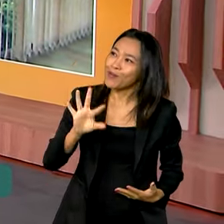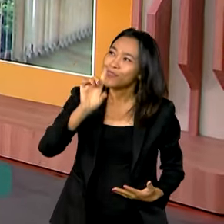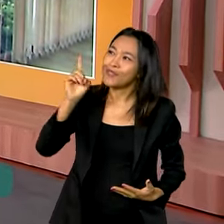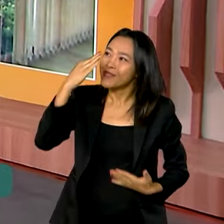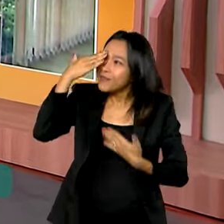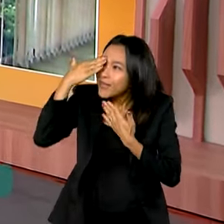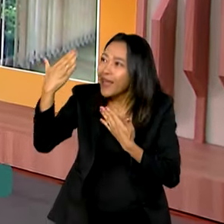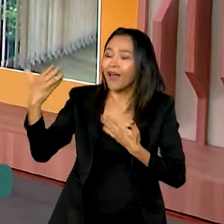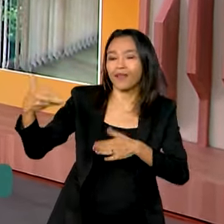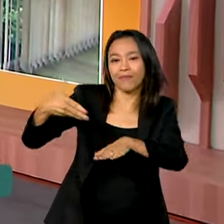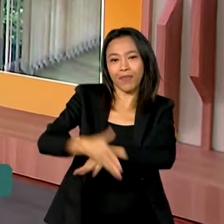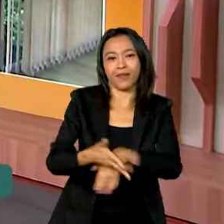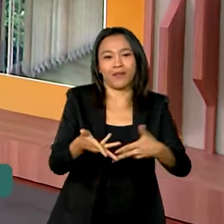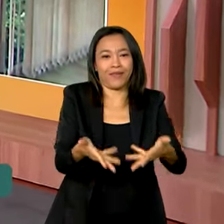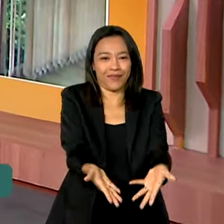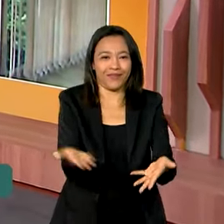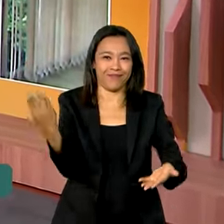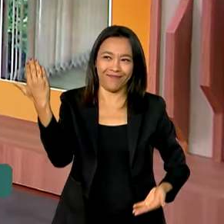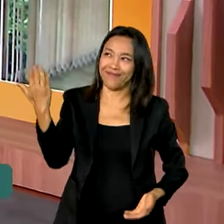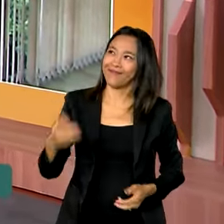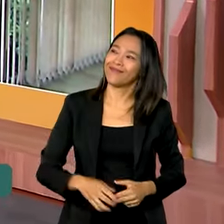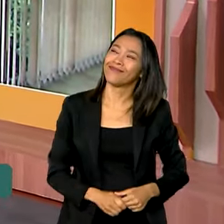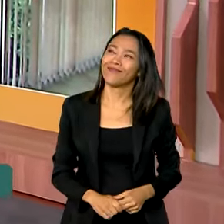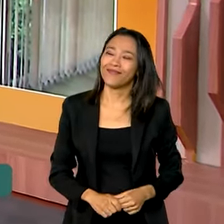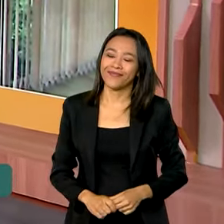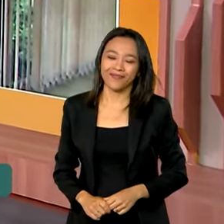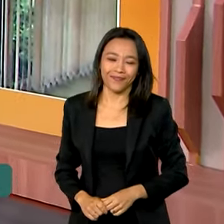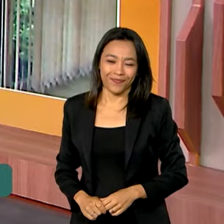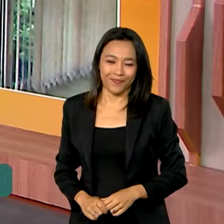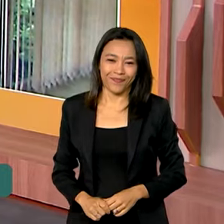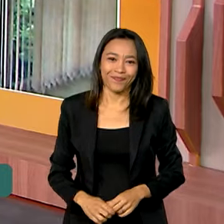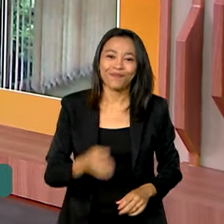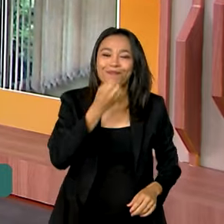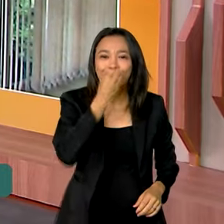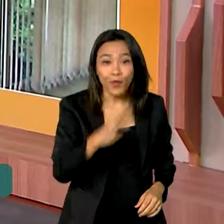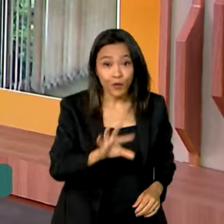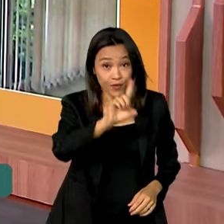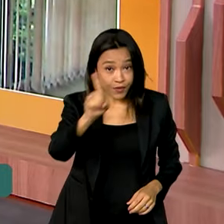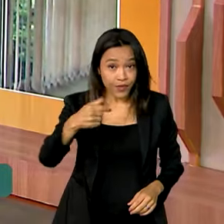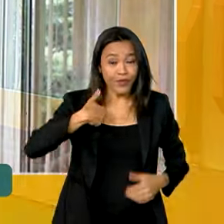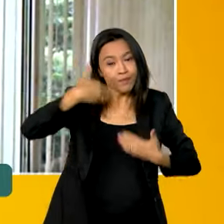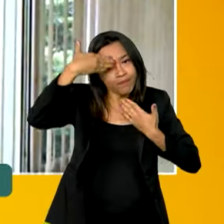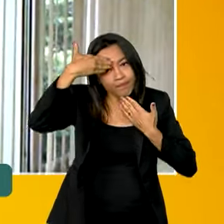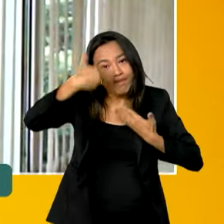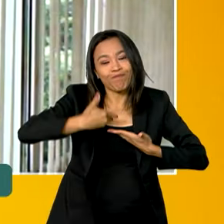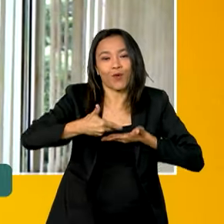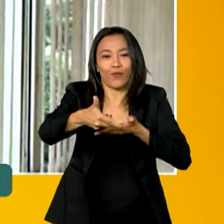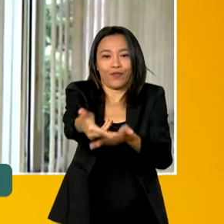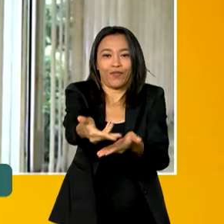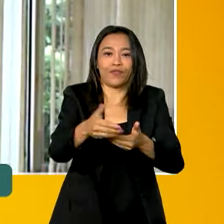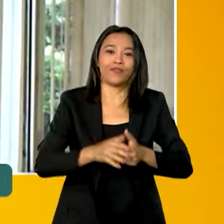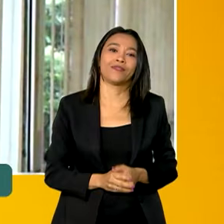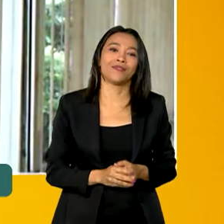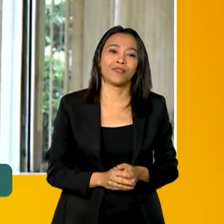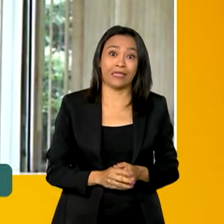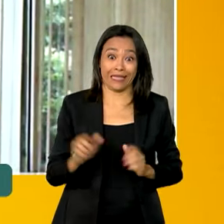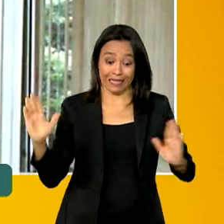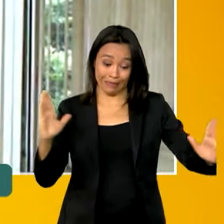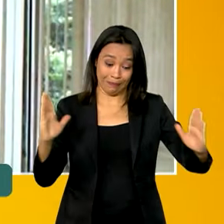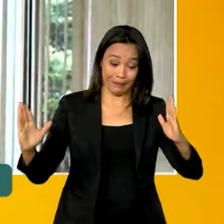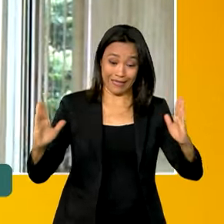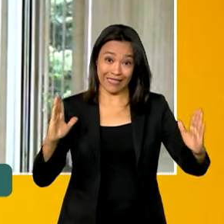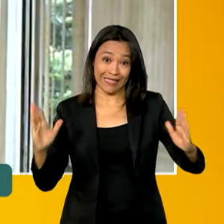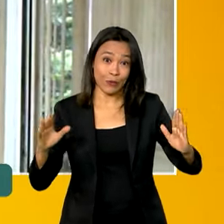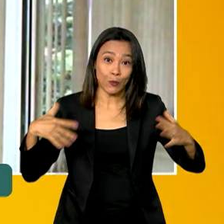Muito obrigado por participar aqui do Brasil em Dia. Bom dia. Agradeço o convite, principalmente num período tão